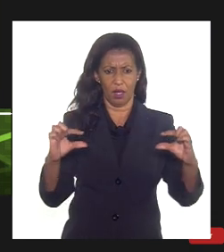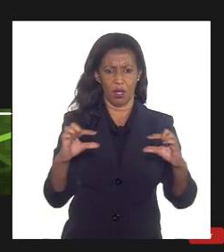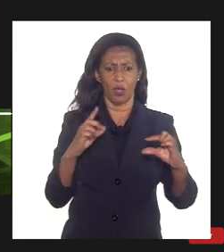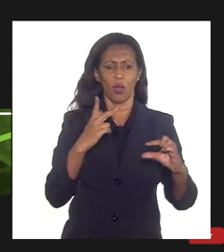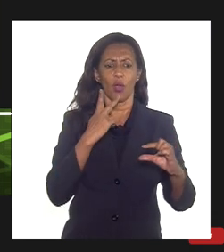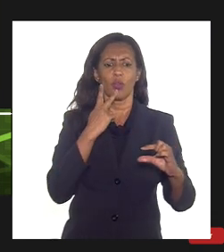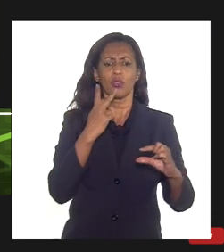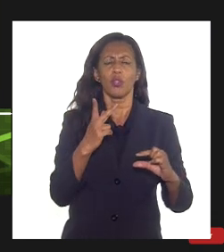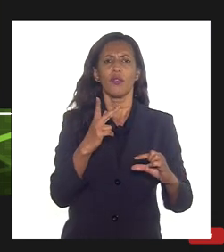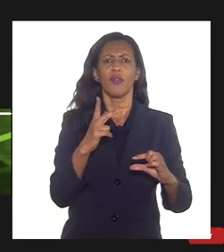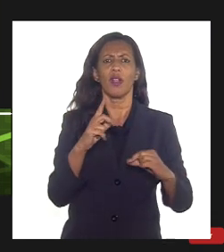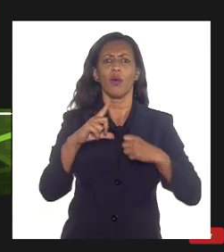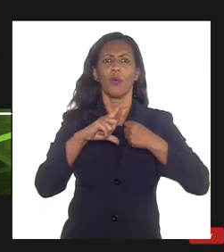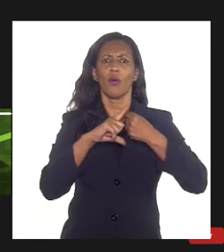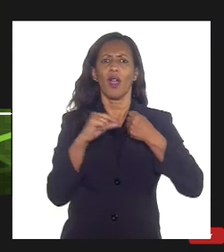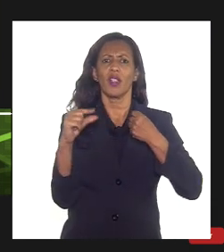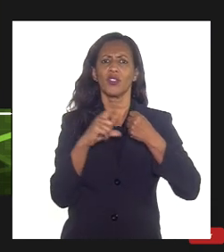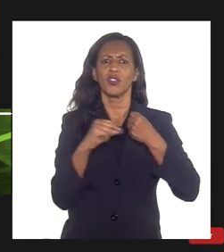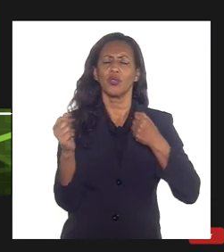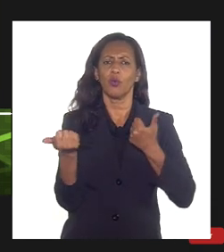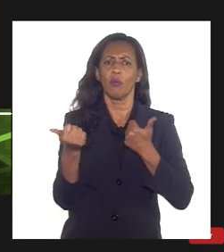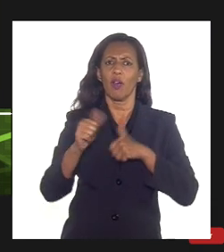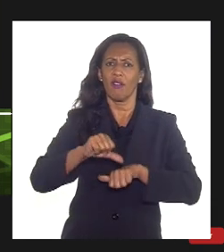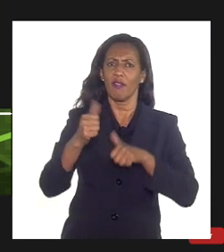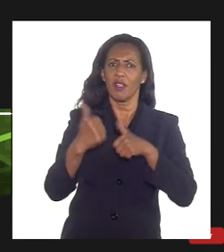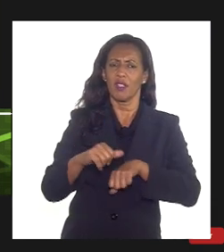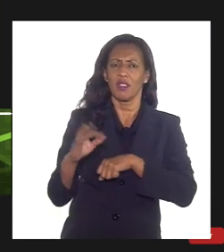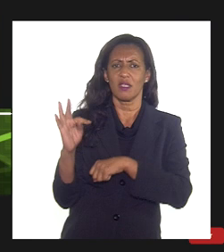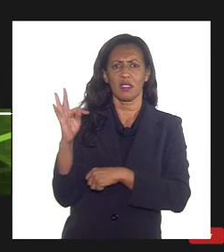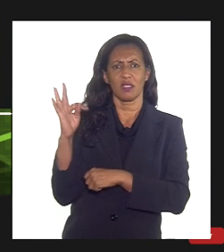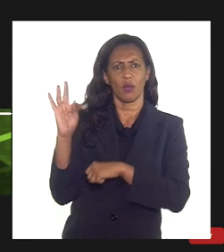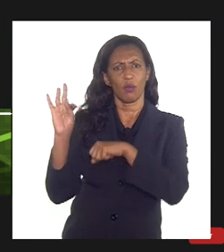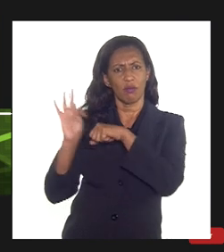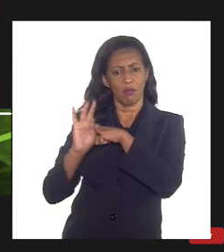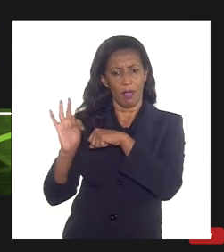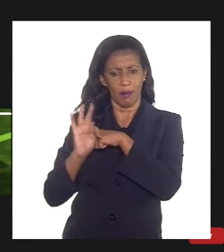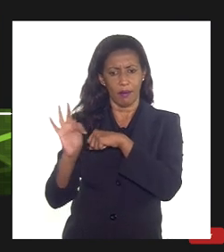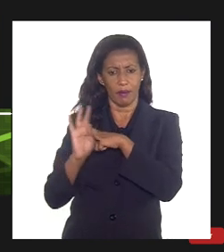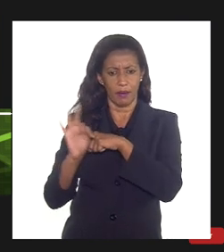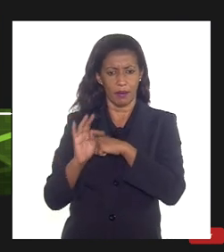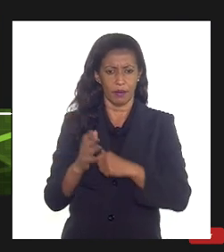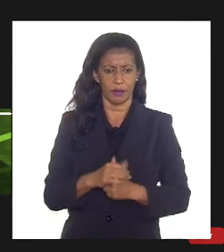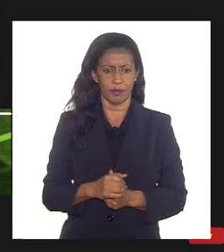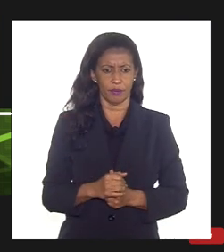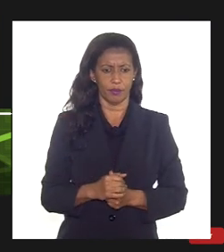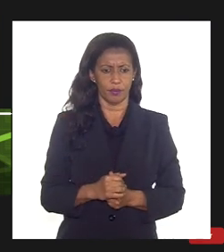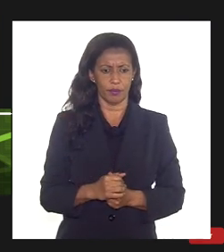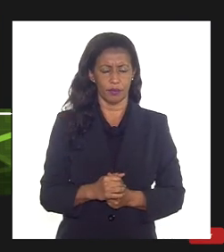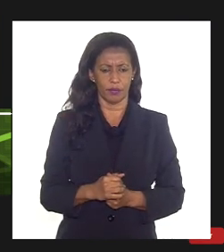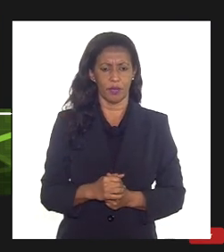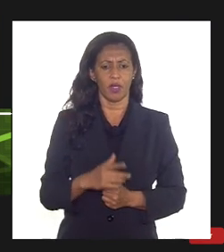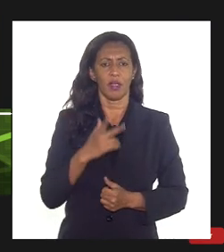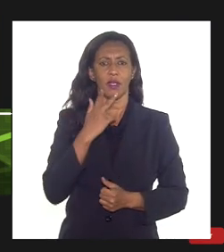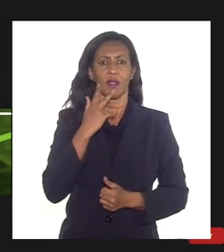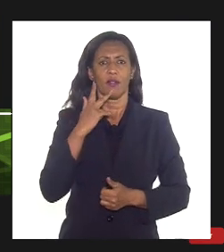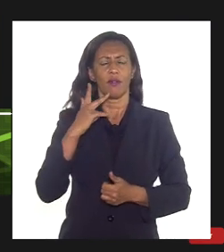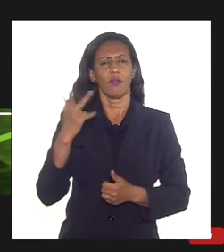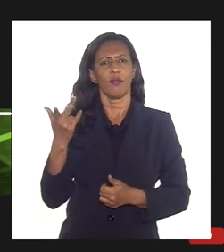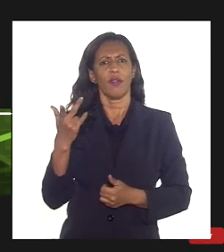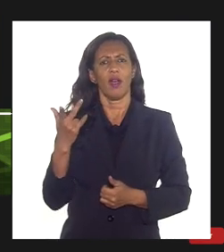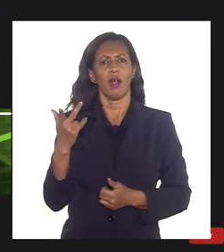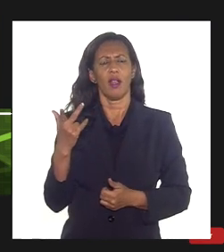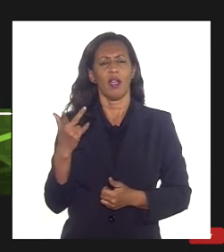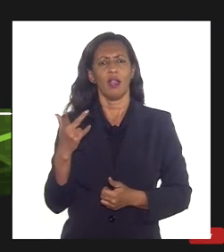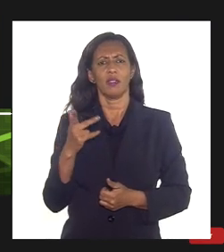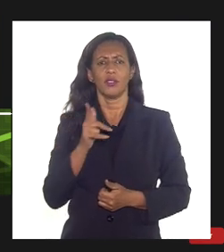artigo que é uma avaliação técnica da reinjeção da reinjeção de gás da reinjeção contínua de água ou da reinjeção